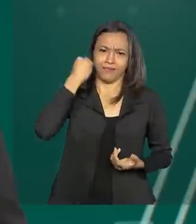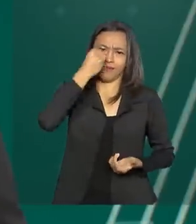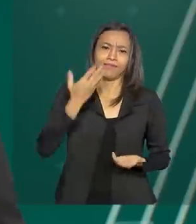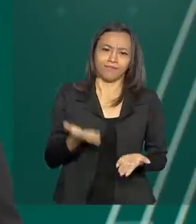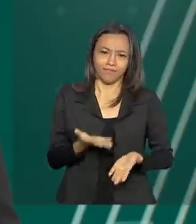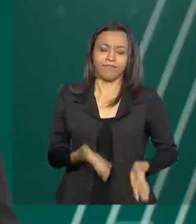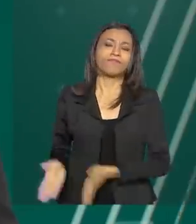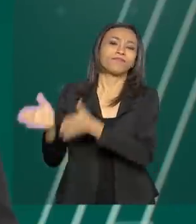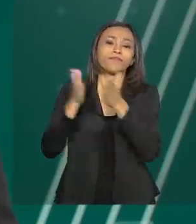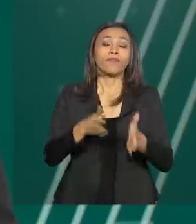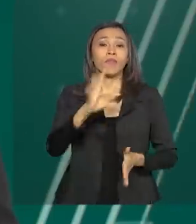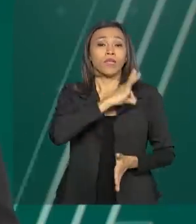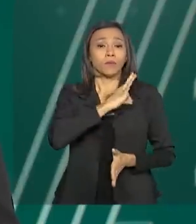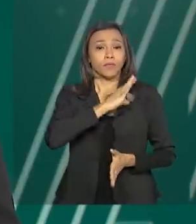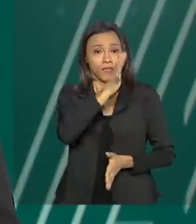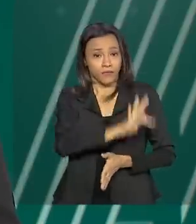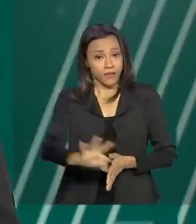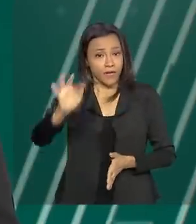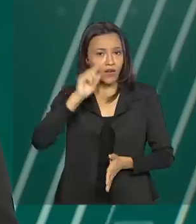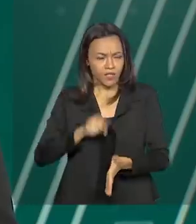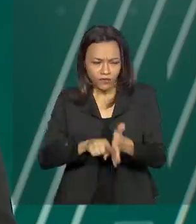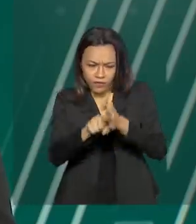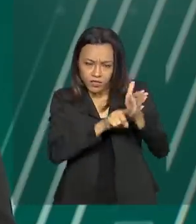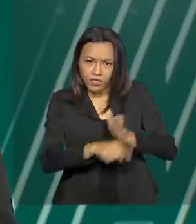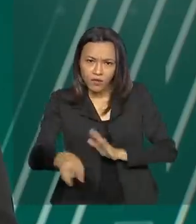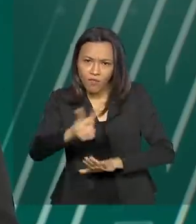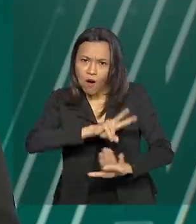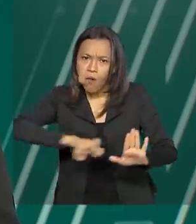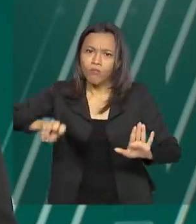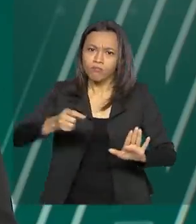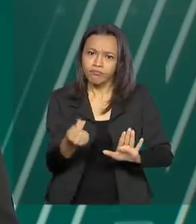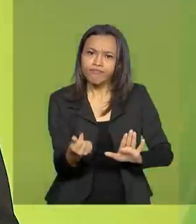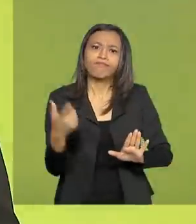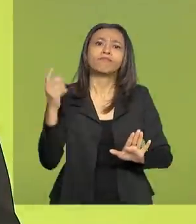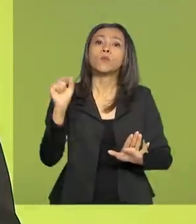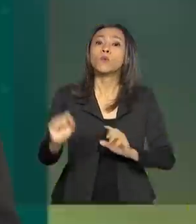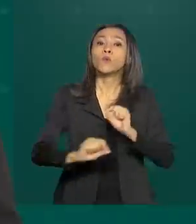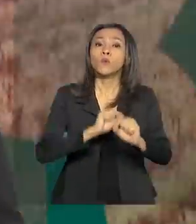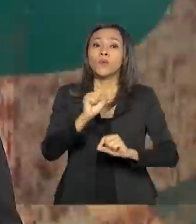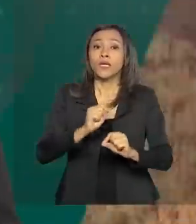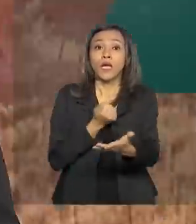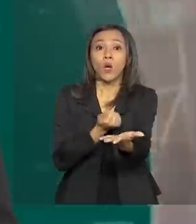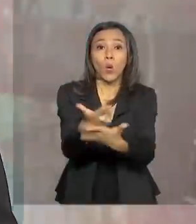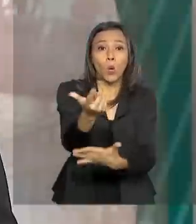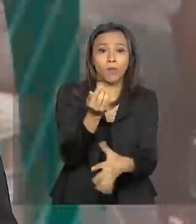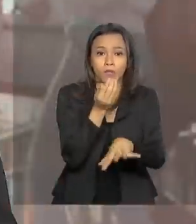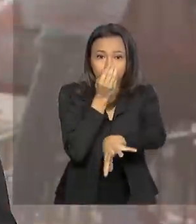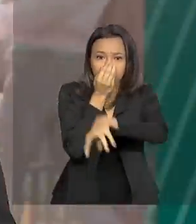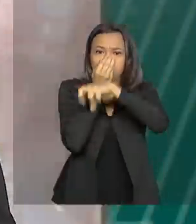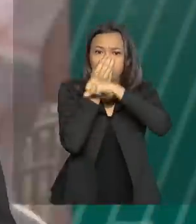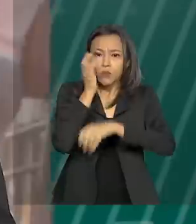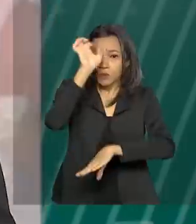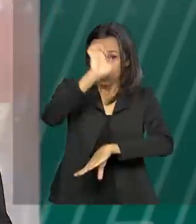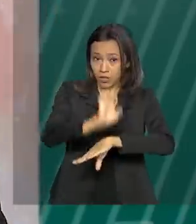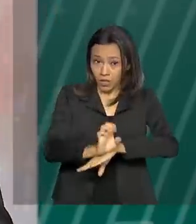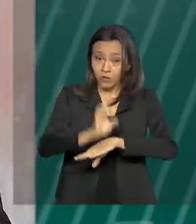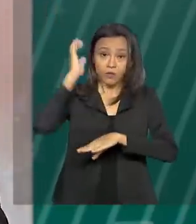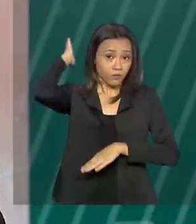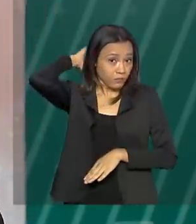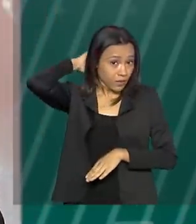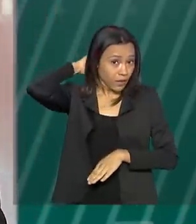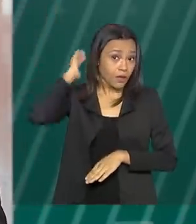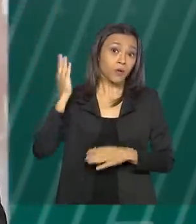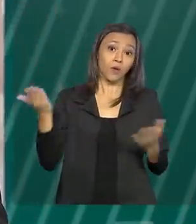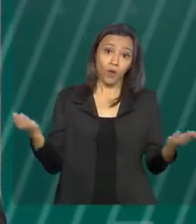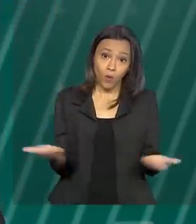A Polícia Federal investiga fraudes na compra de respiradores pelo governo do Estado do Pará. É a Operação Parabellum, que começou na